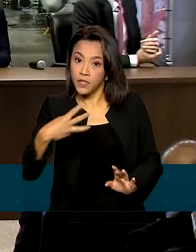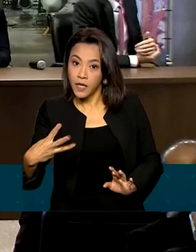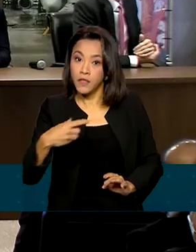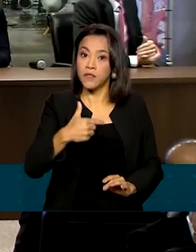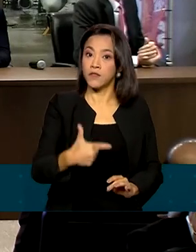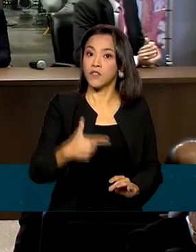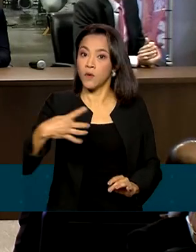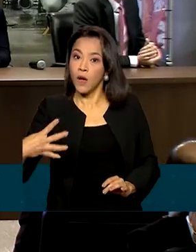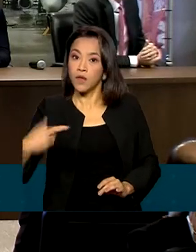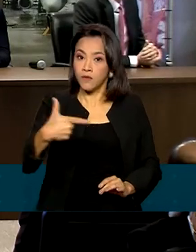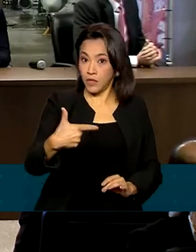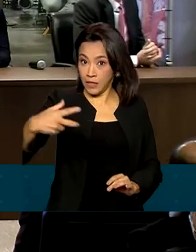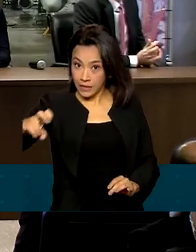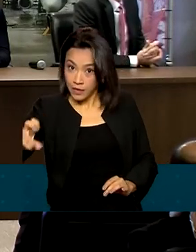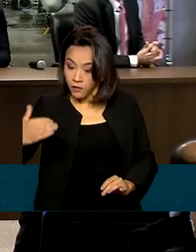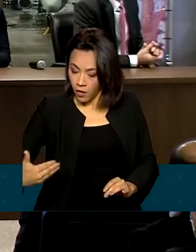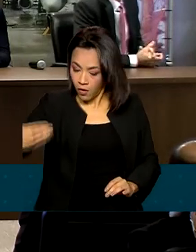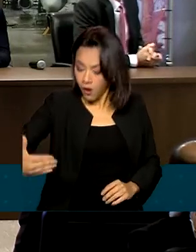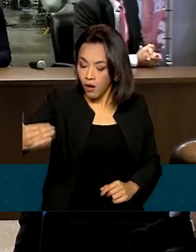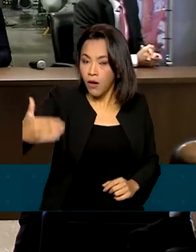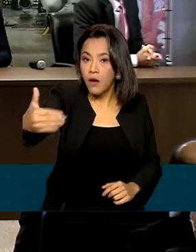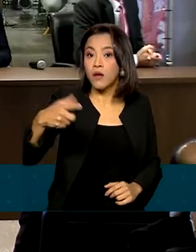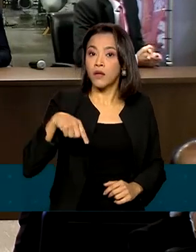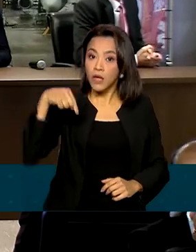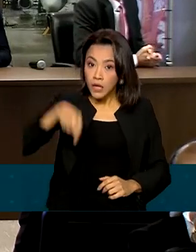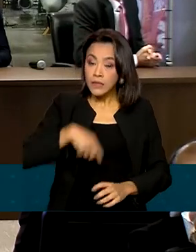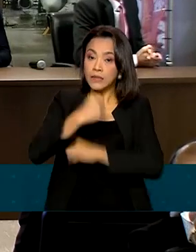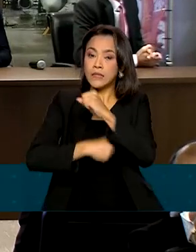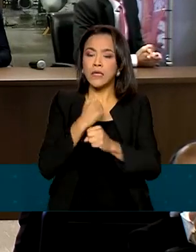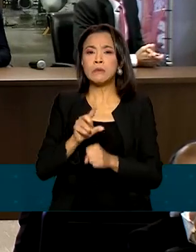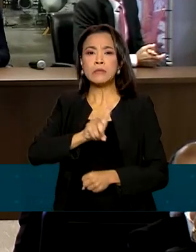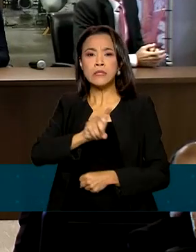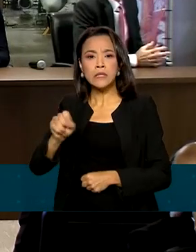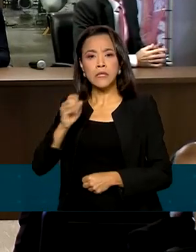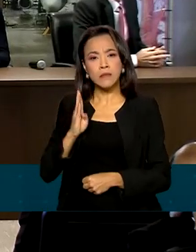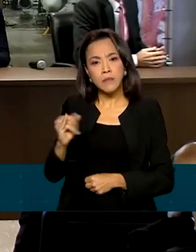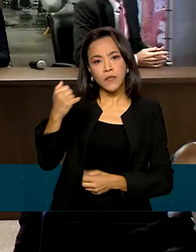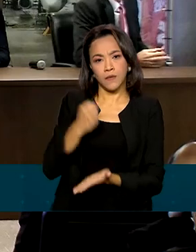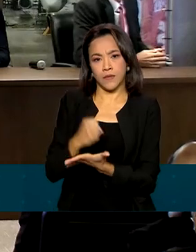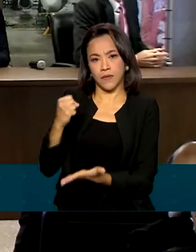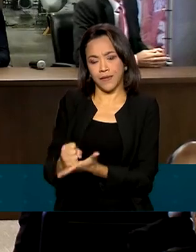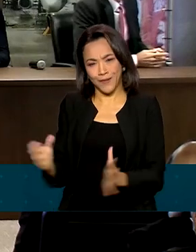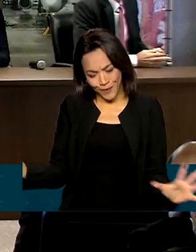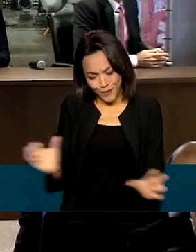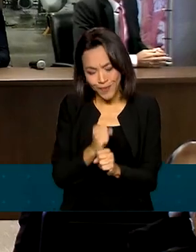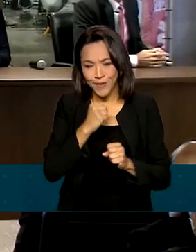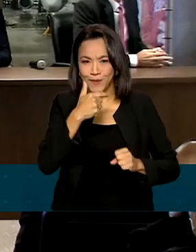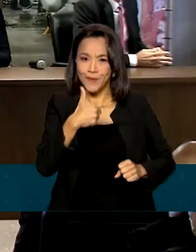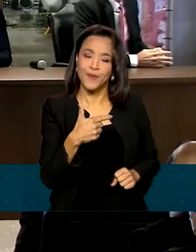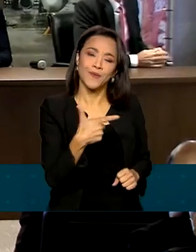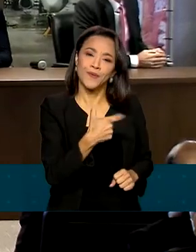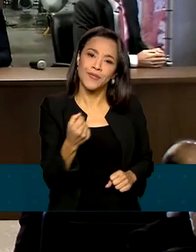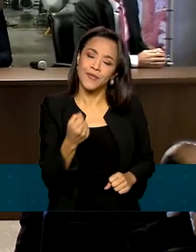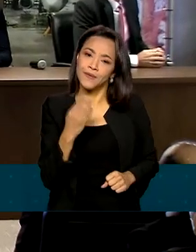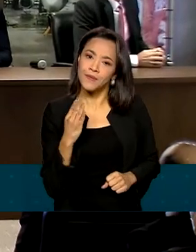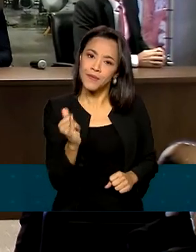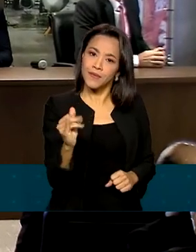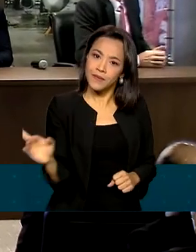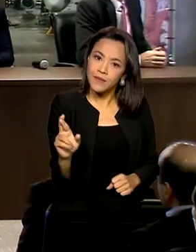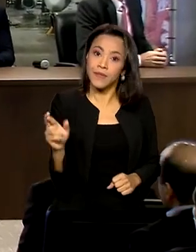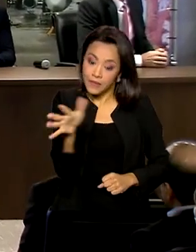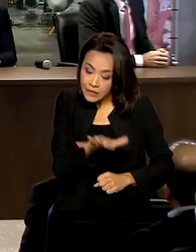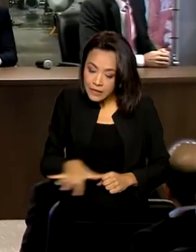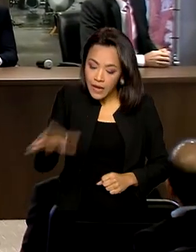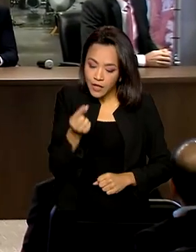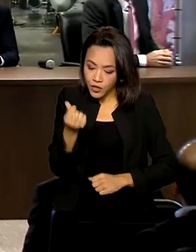2025. E nós pretendemos fechar o ano com mais R$ 100 bilhões contratados, ou seja, 200 bilhões de